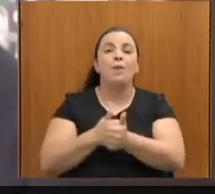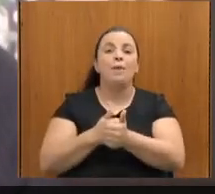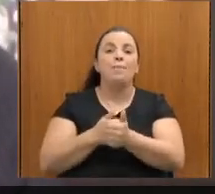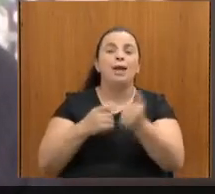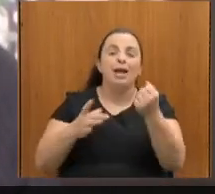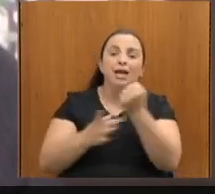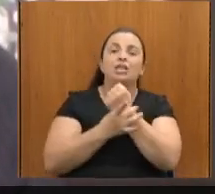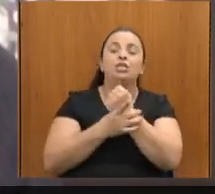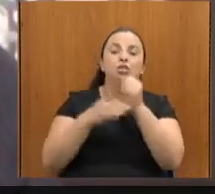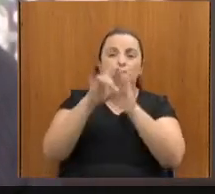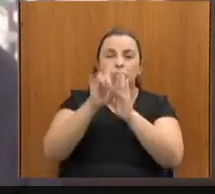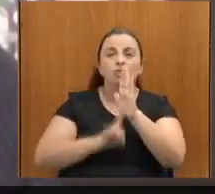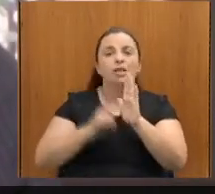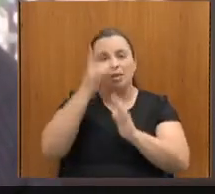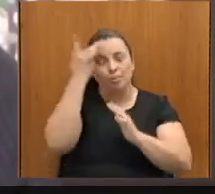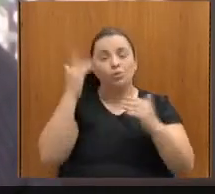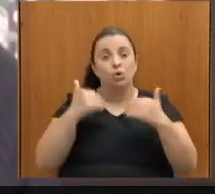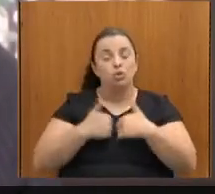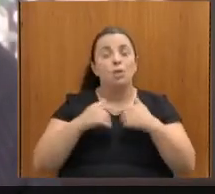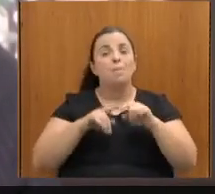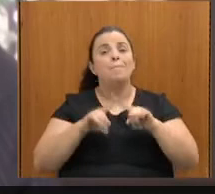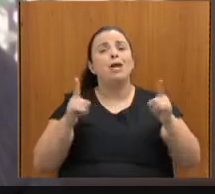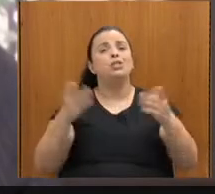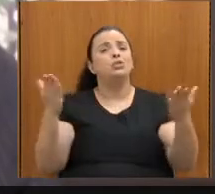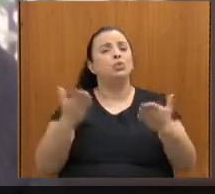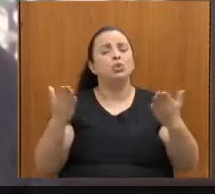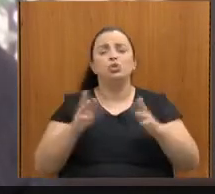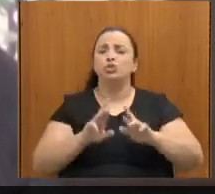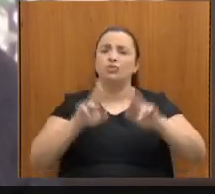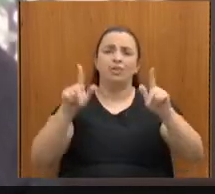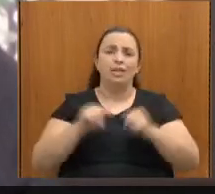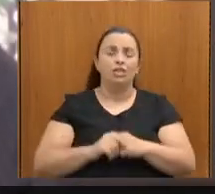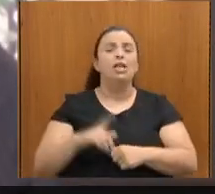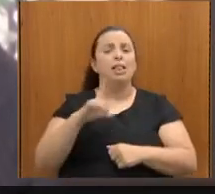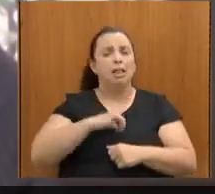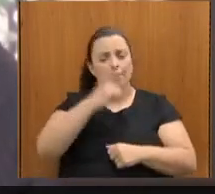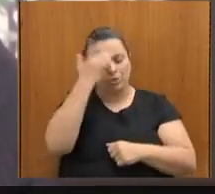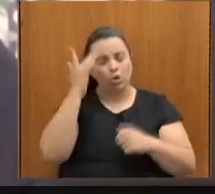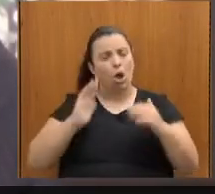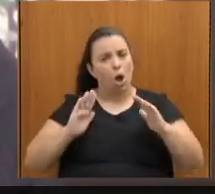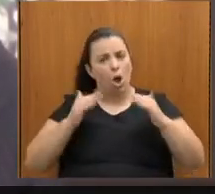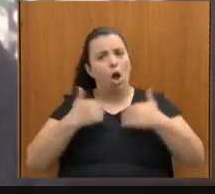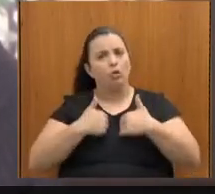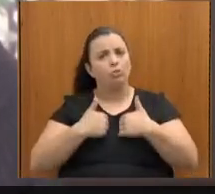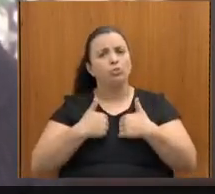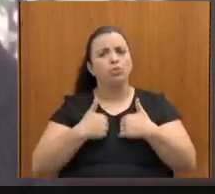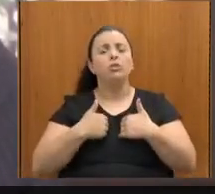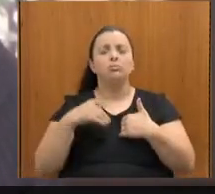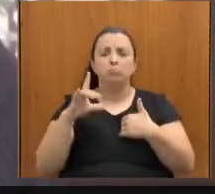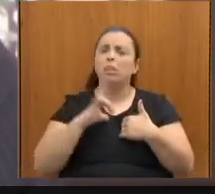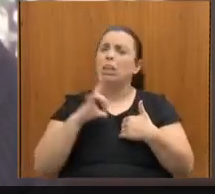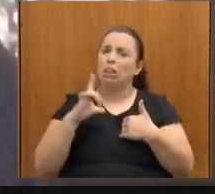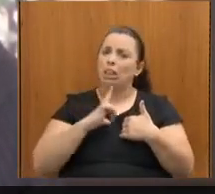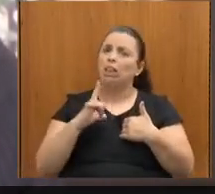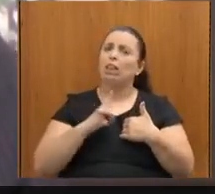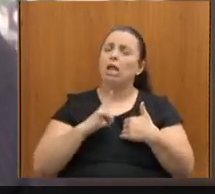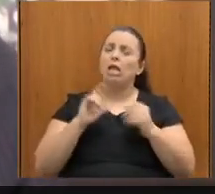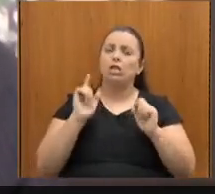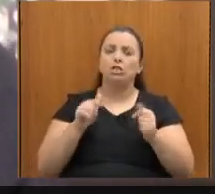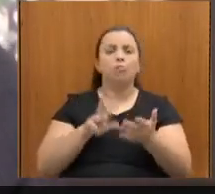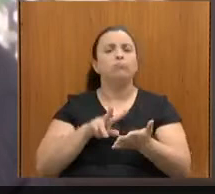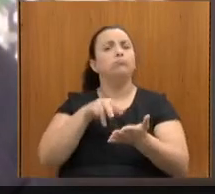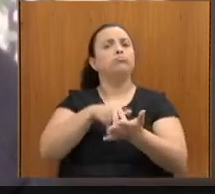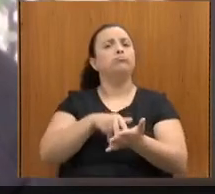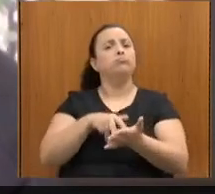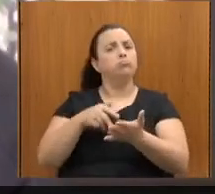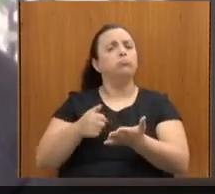hoje as coisas estão mudando, nós temos muitos autistas aí também já se pronunciando na linha